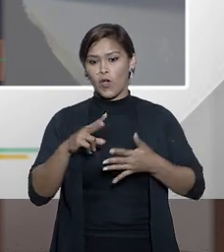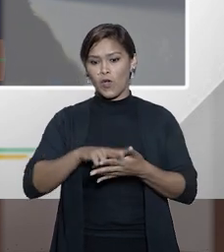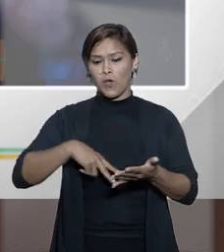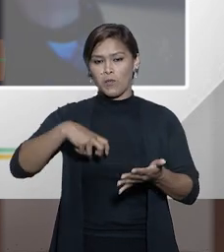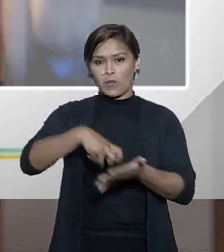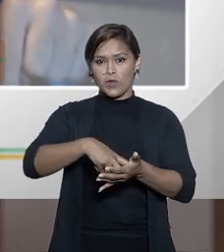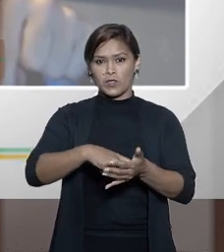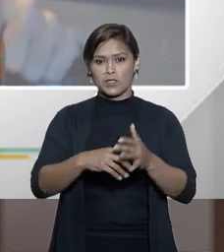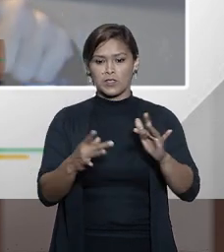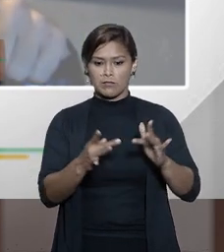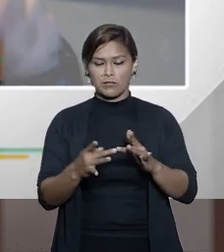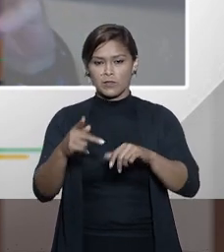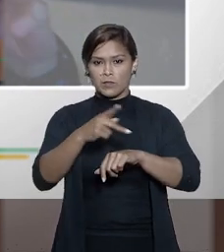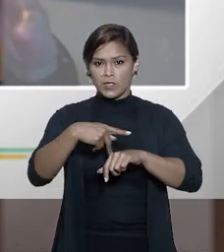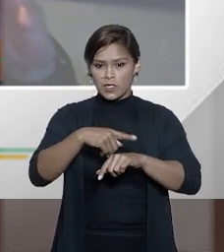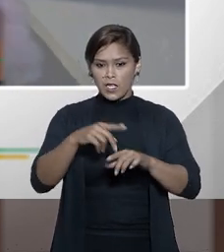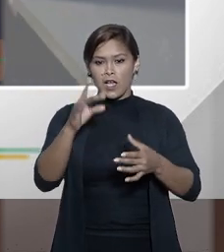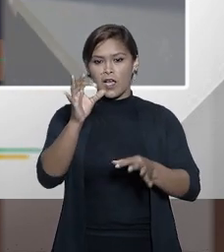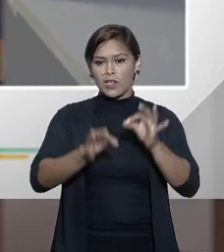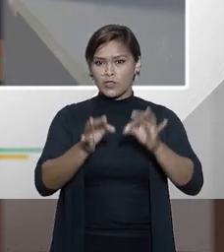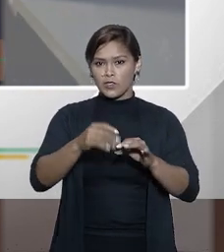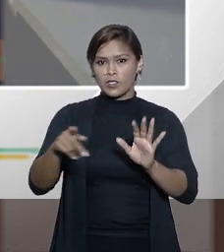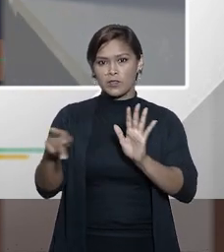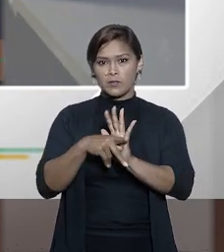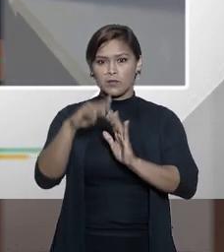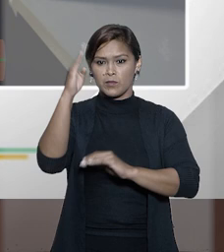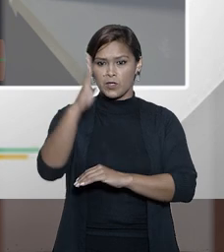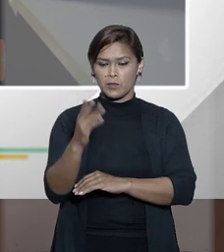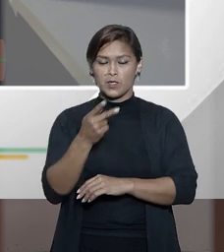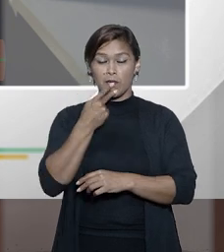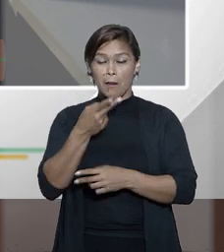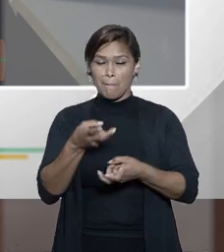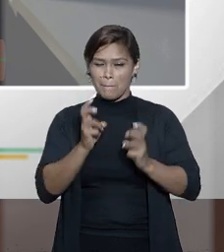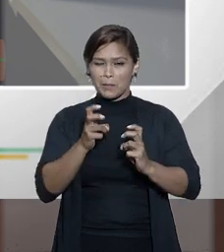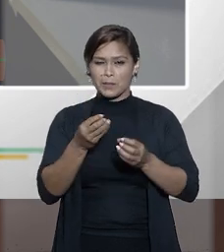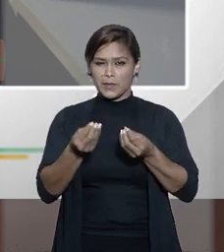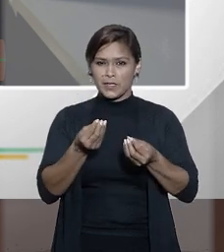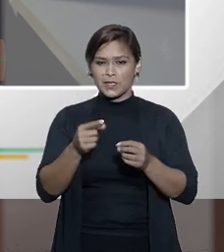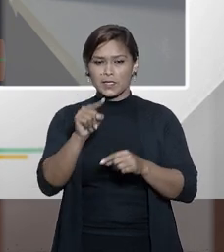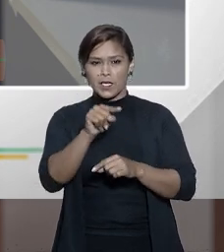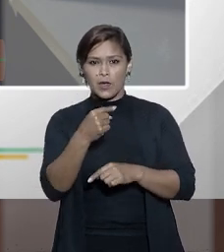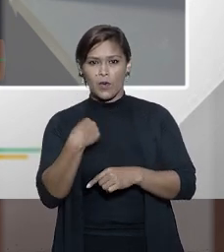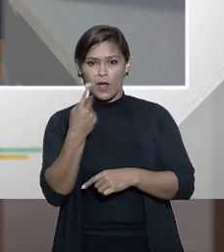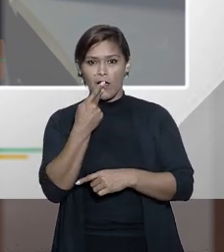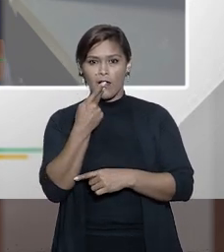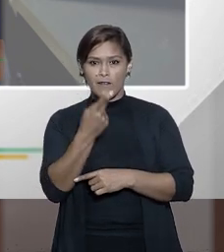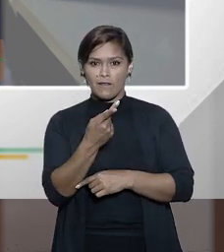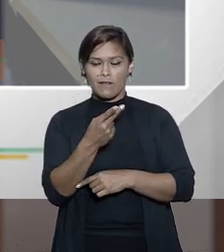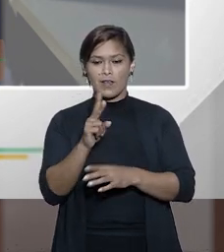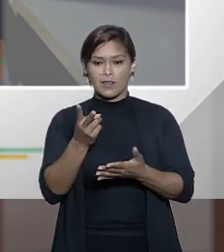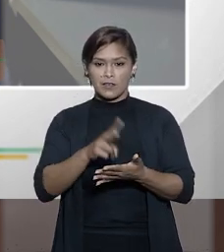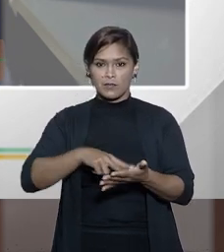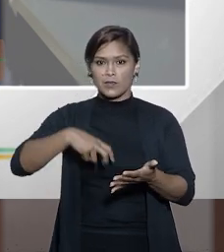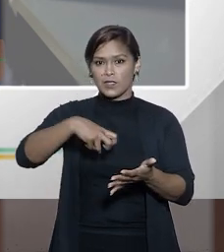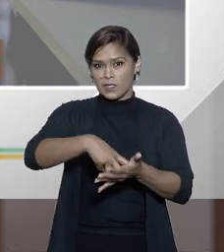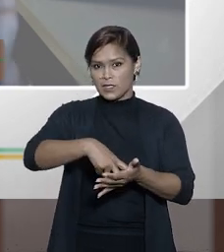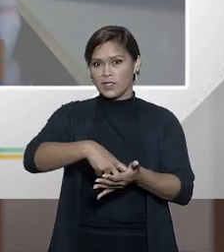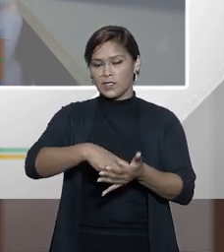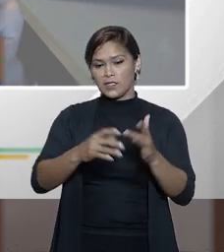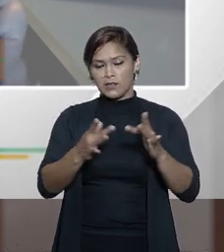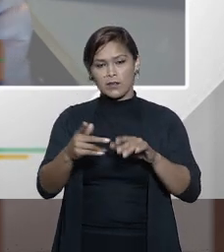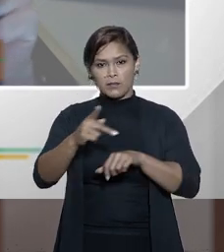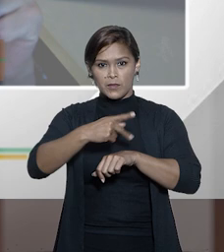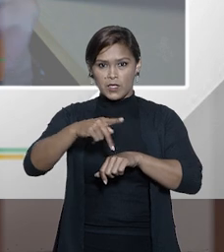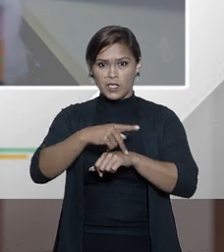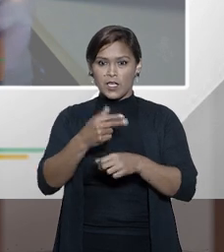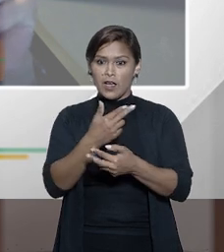sentença estrangeira à jurisdição brasileira porque vejam Tiago e Fátima quando a gente fala em uma sentença penal estrangeira a